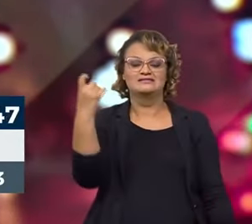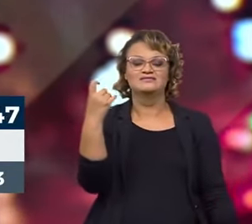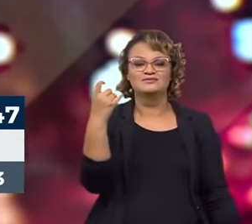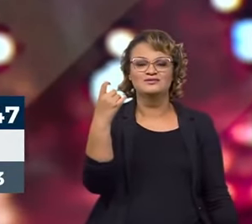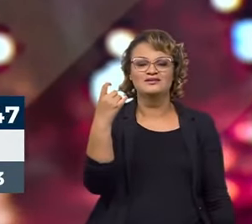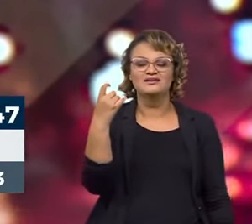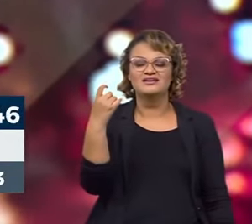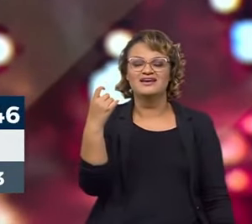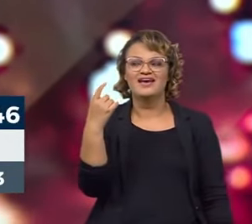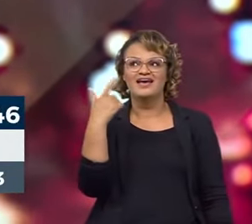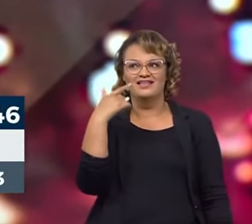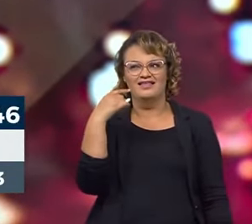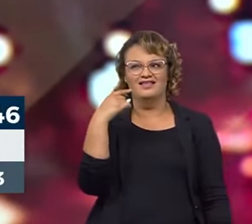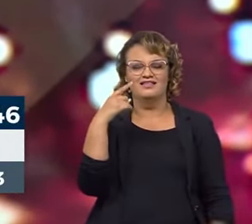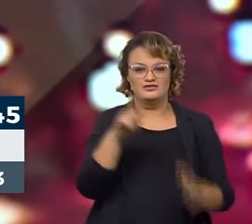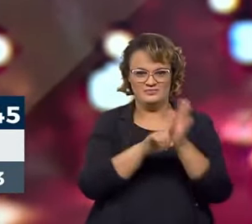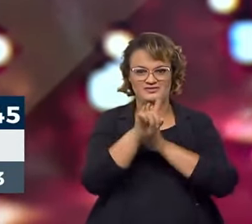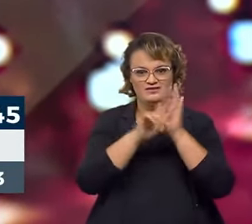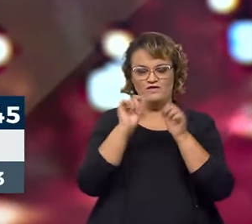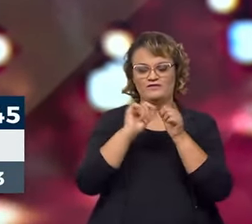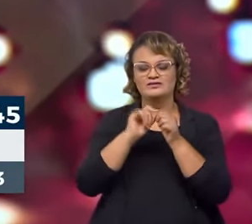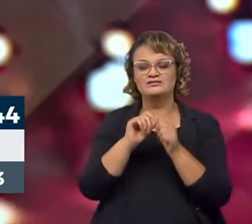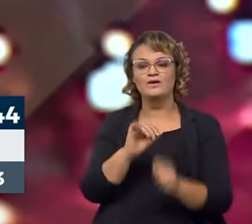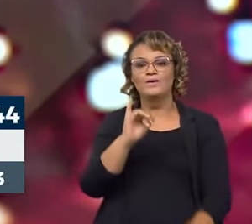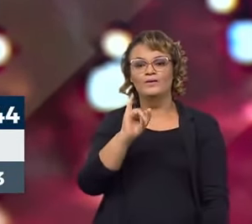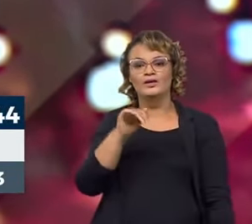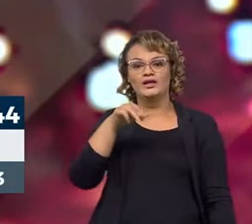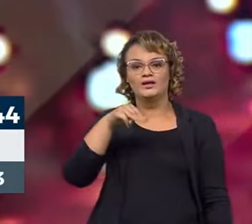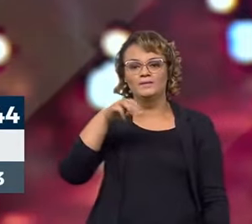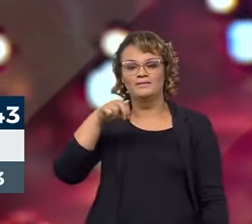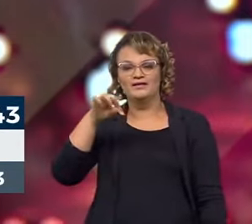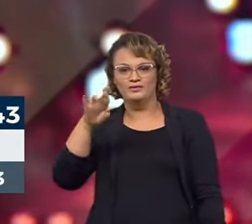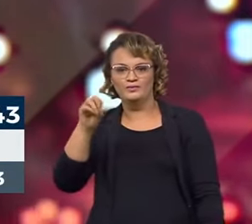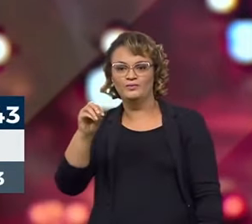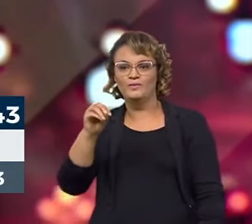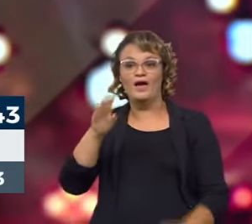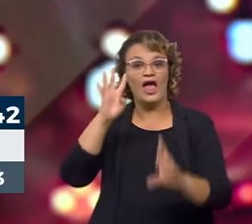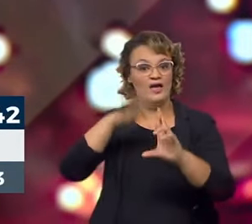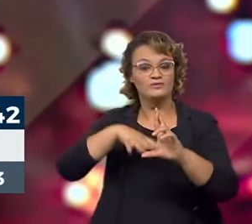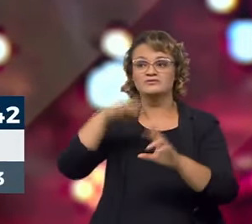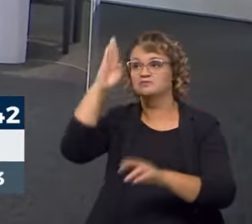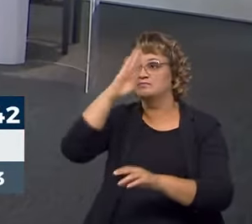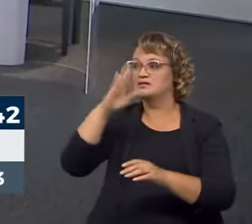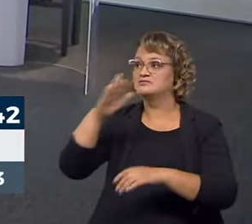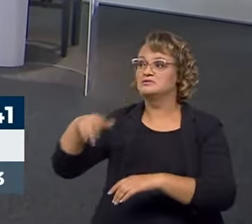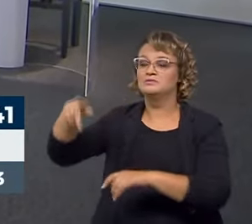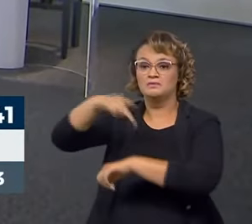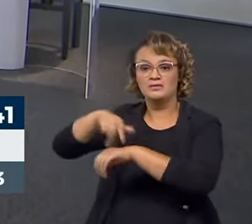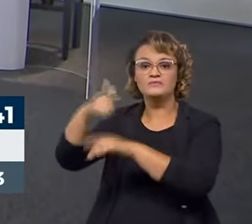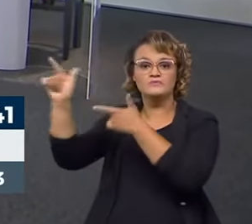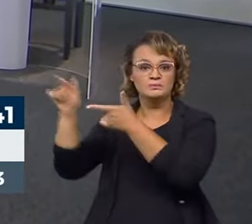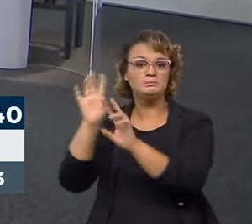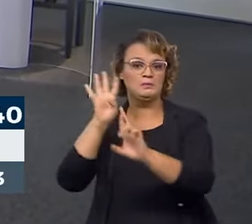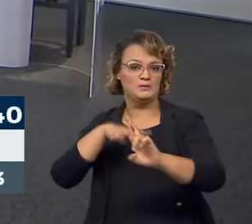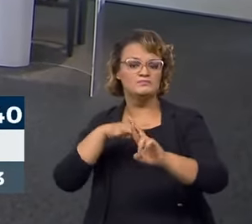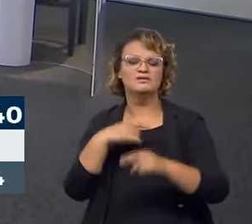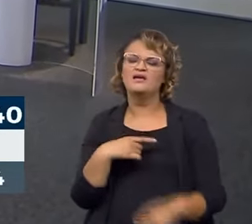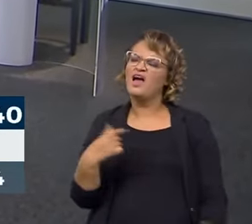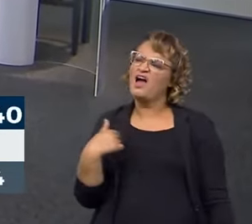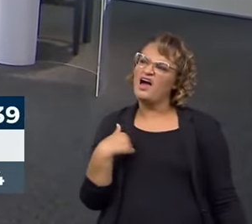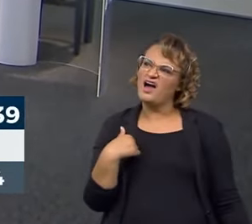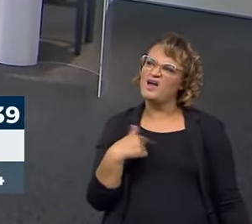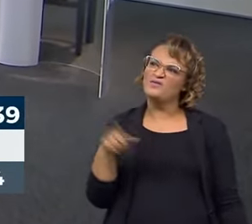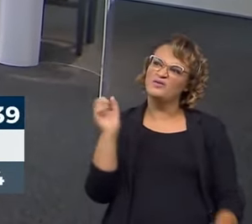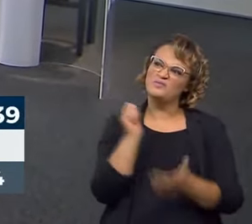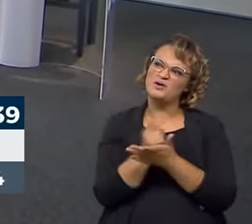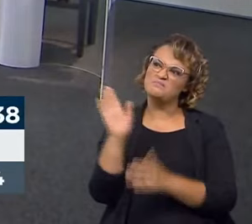ressaltar, nessa pesquisa que eu estava fazendo, que o Inmetro, ele não é só reconhecido no Brasil, ele tem reconhecimento internacional. Então, não é algo assim, ah, eu vou para o